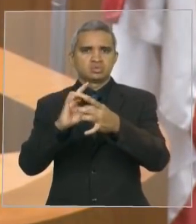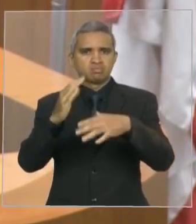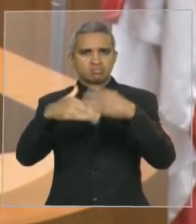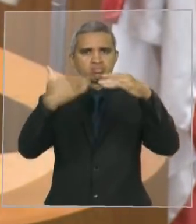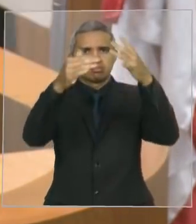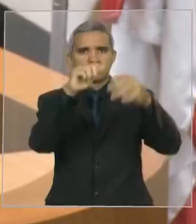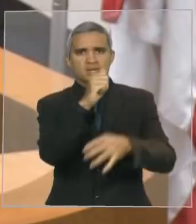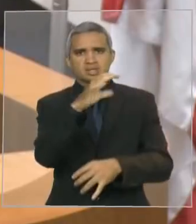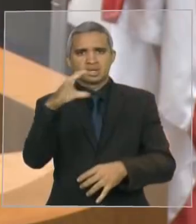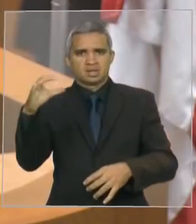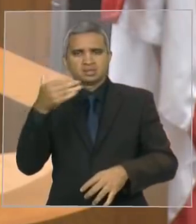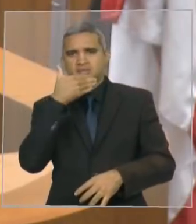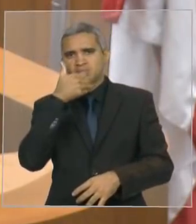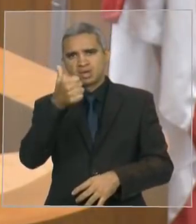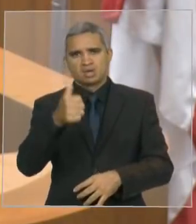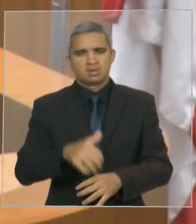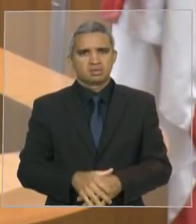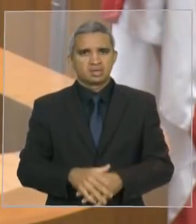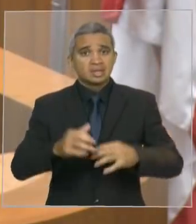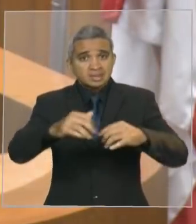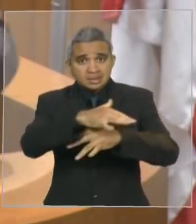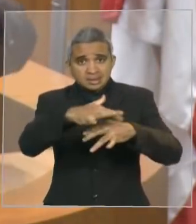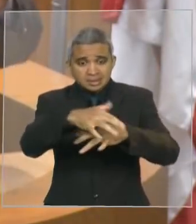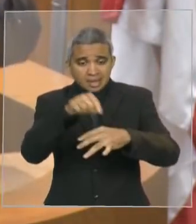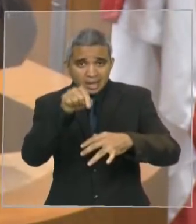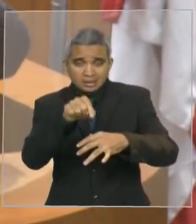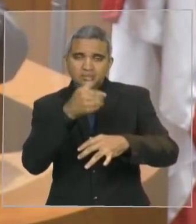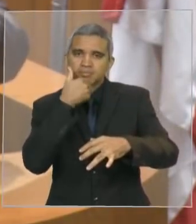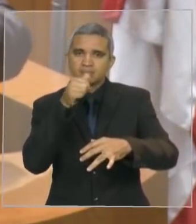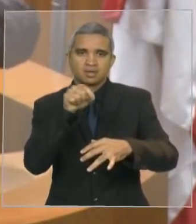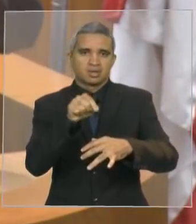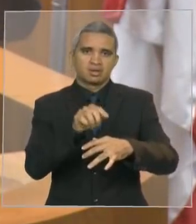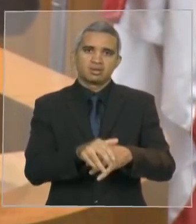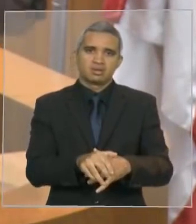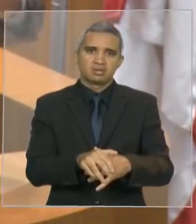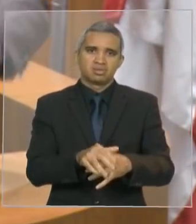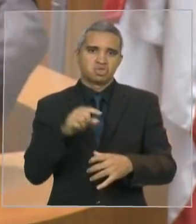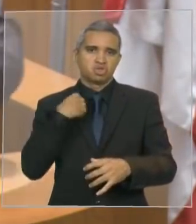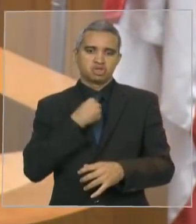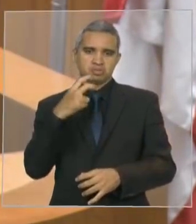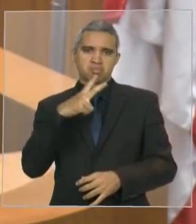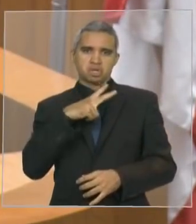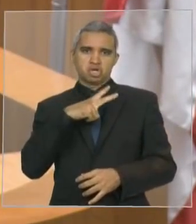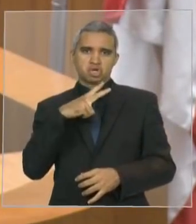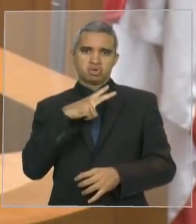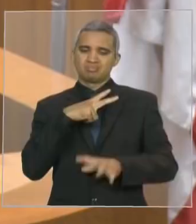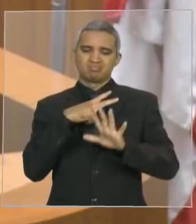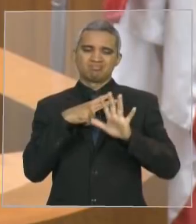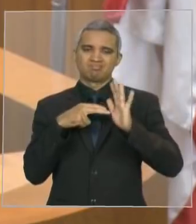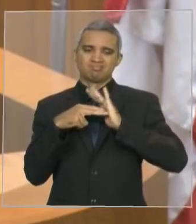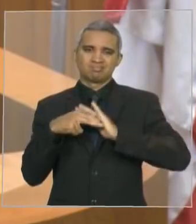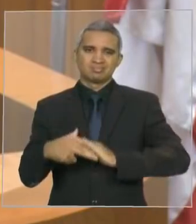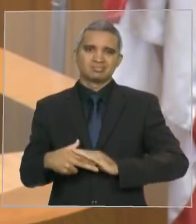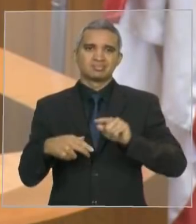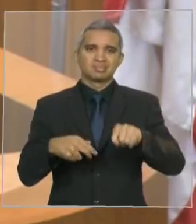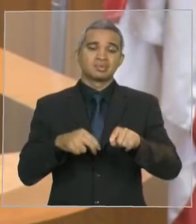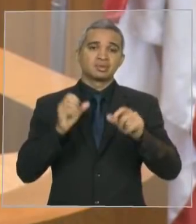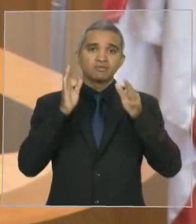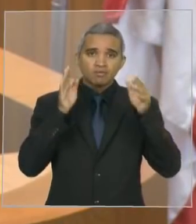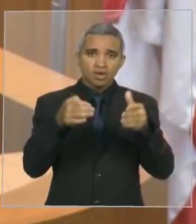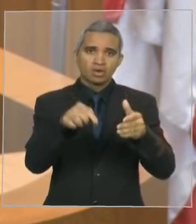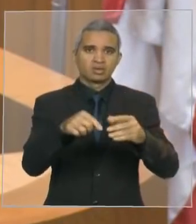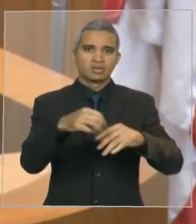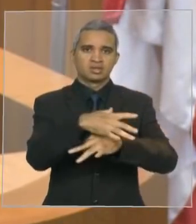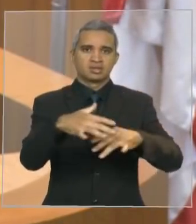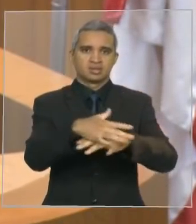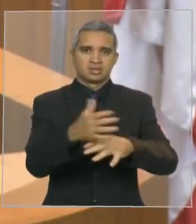A cidade acima de nós. Os benefícios para as cidades acima de nossos interesses individuais. Porque assim nós vamos estar